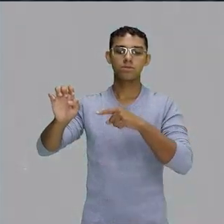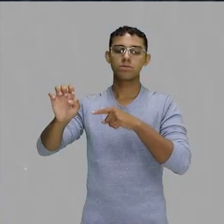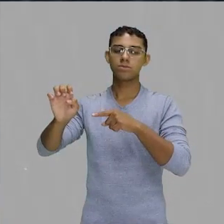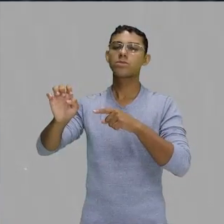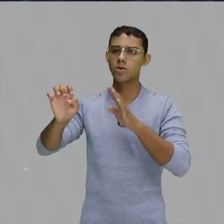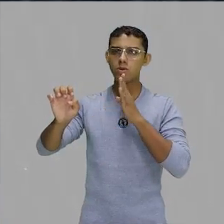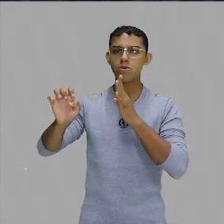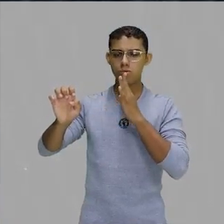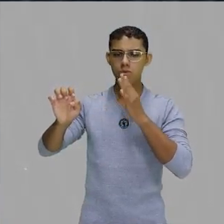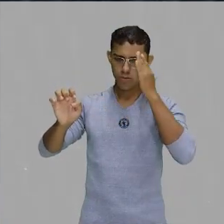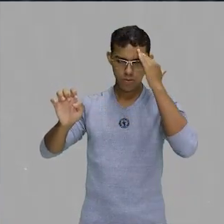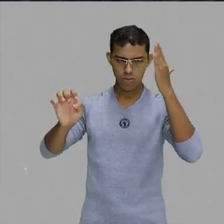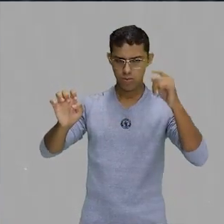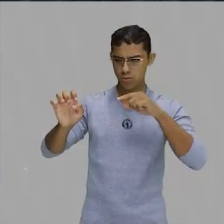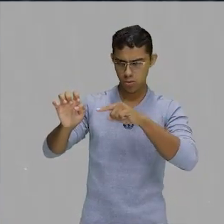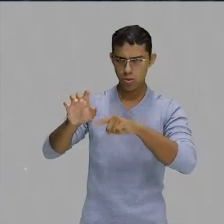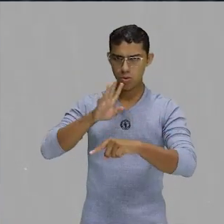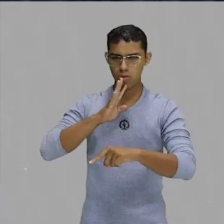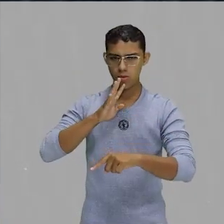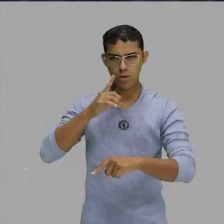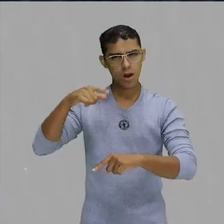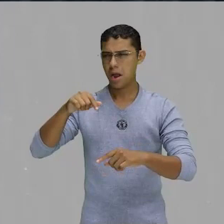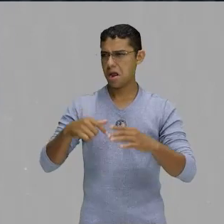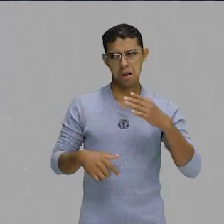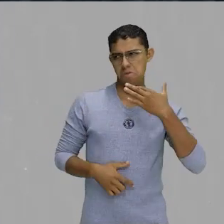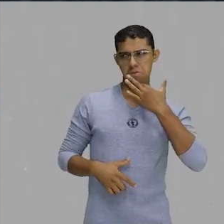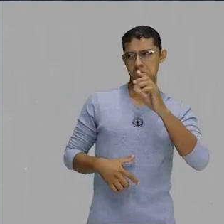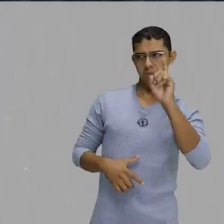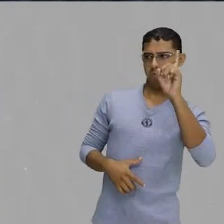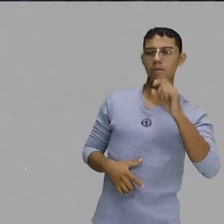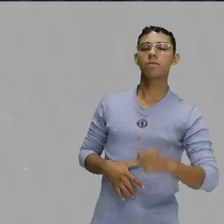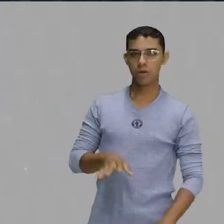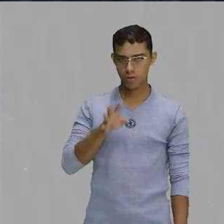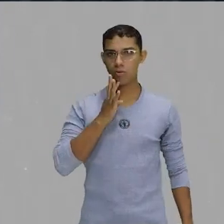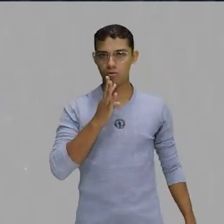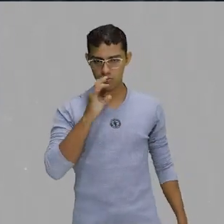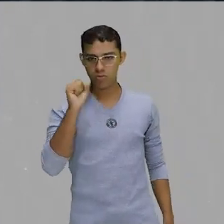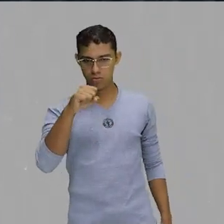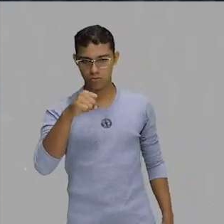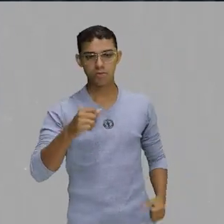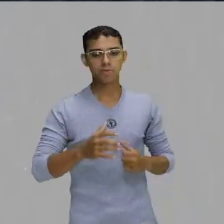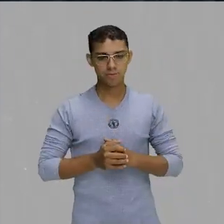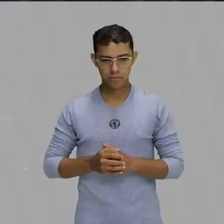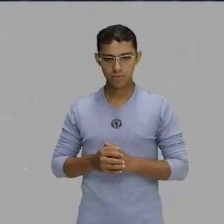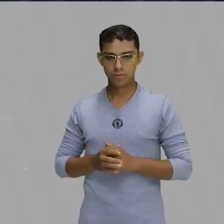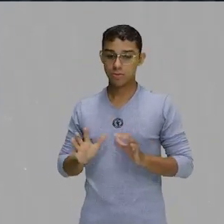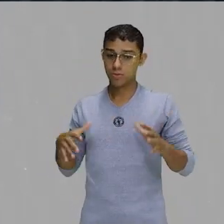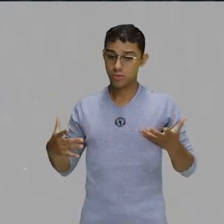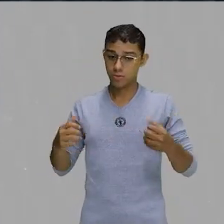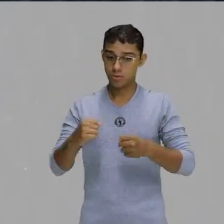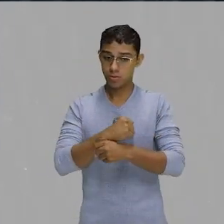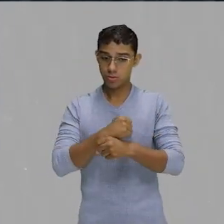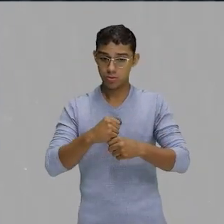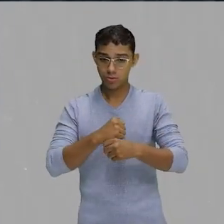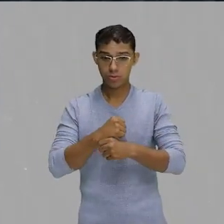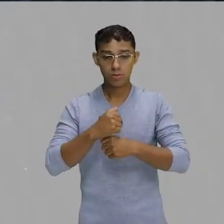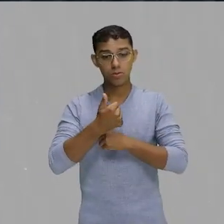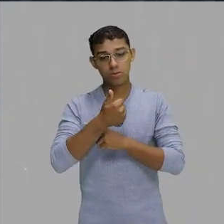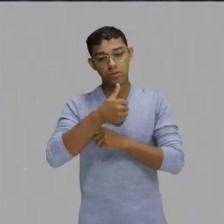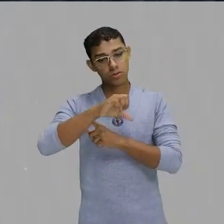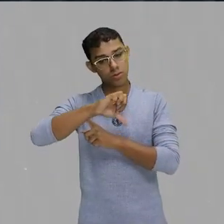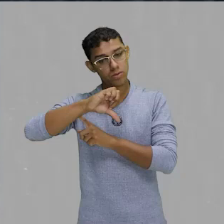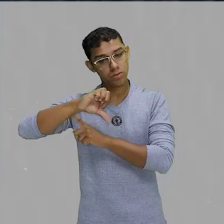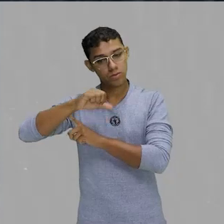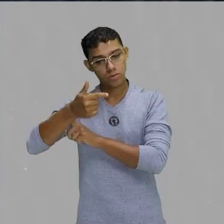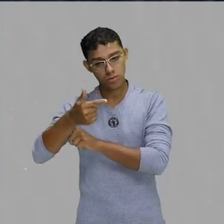vocês conhecem. E também do DJ Pladiero, em Puerto Rico, em 1992. De onde se